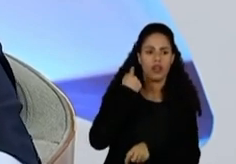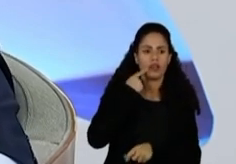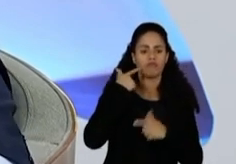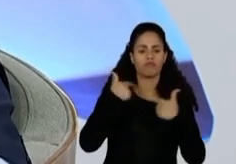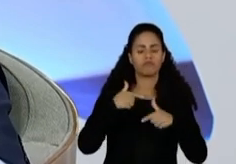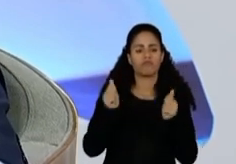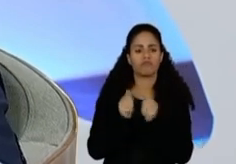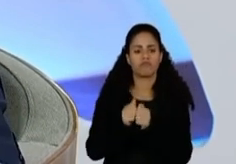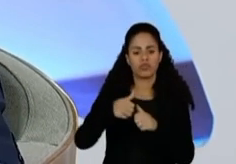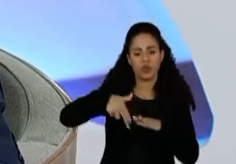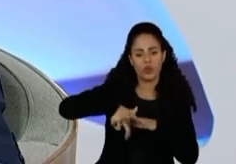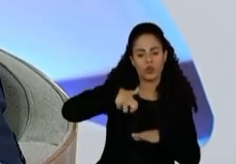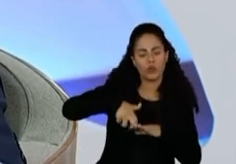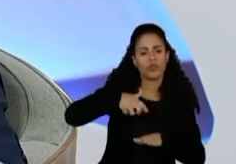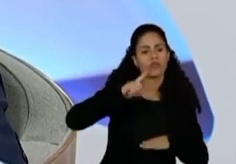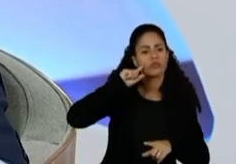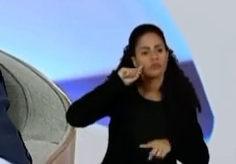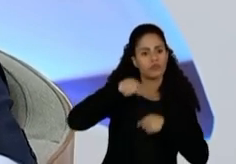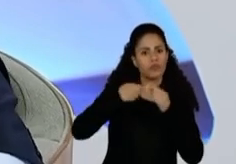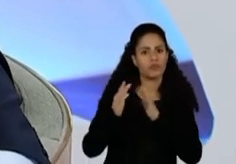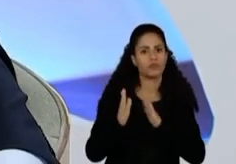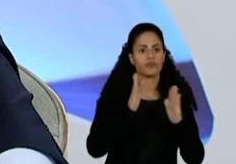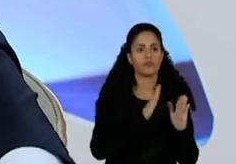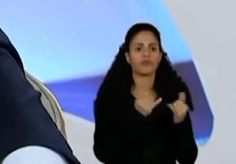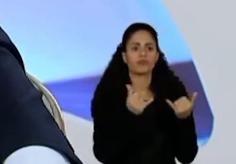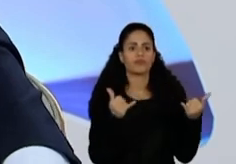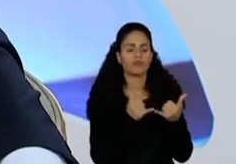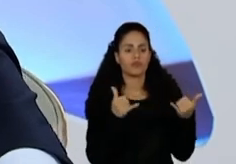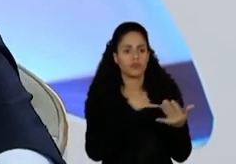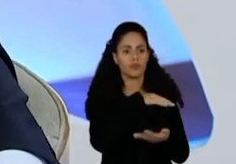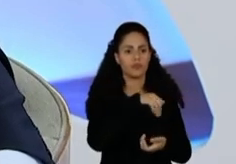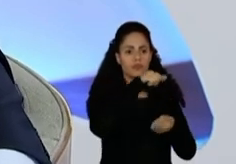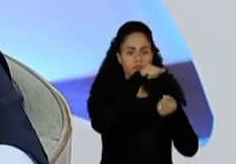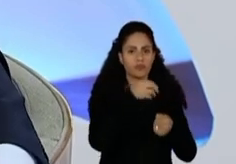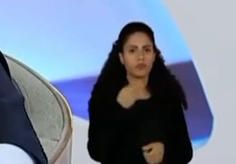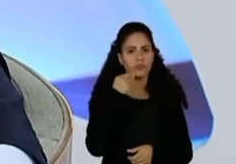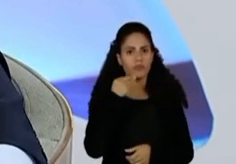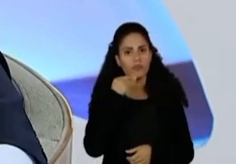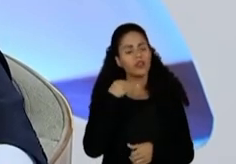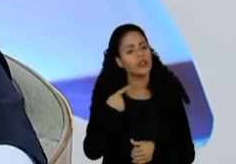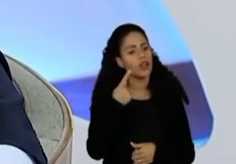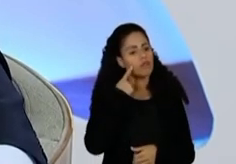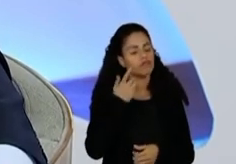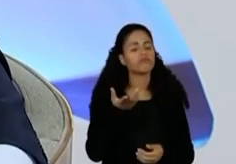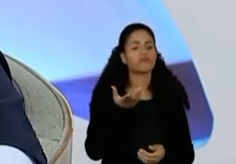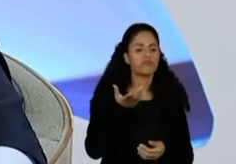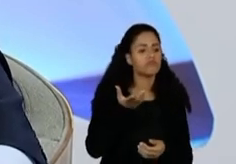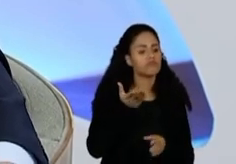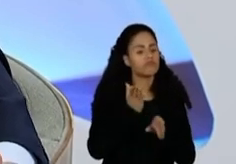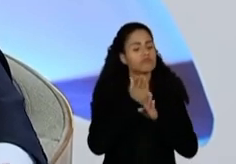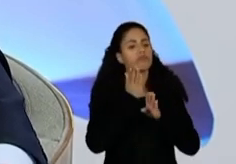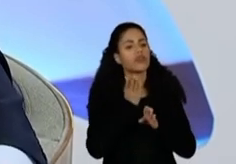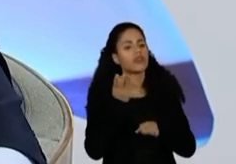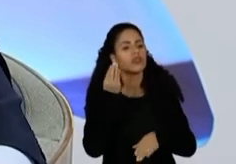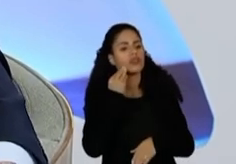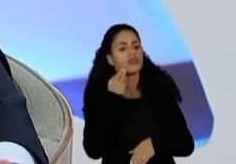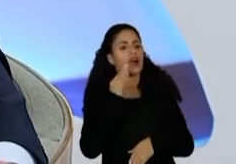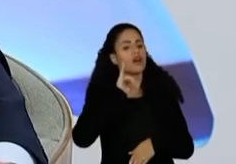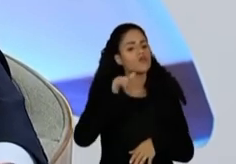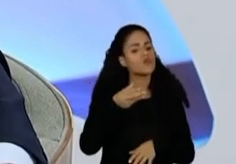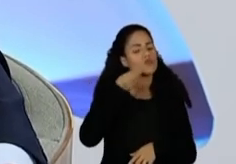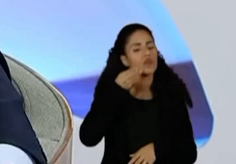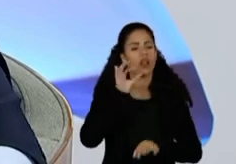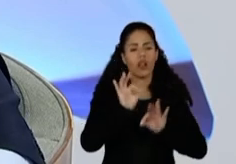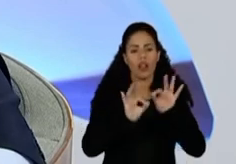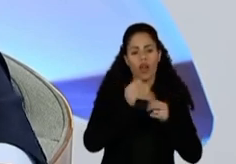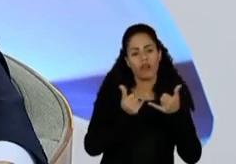e depois já caindo aí para o lado da energia renovável. E aí me encontrei com esse processo da política, oportunidade de fazer um